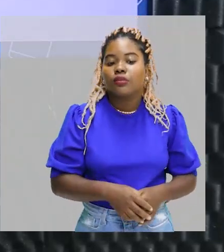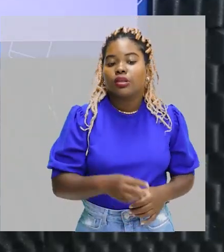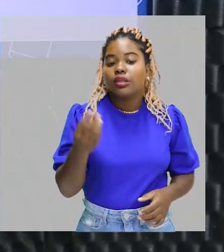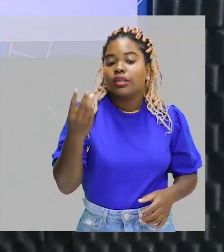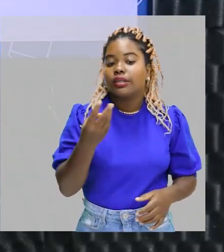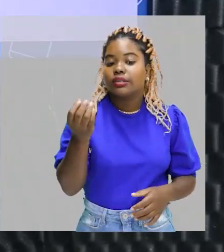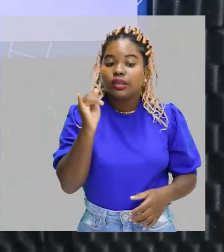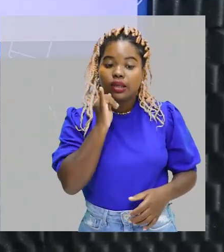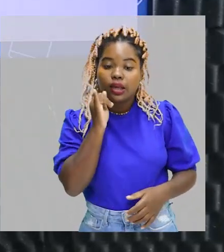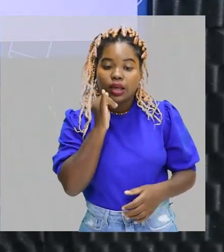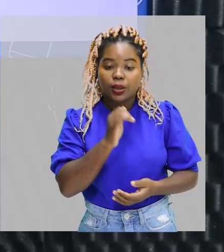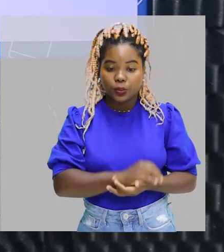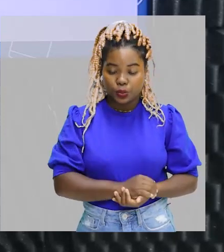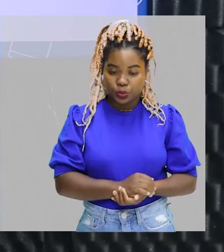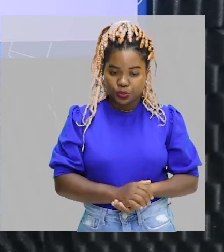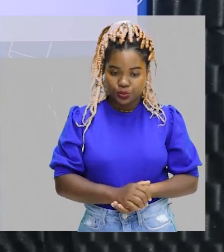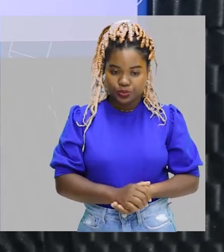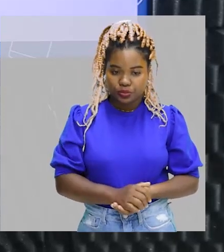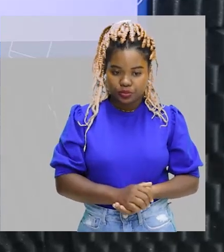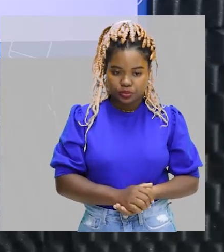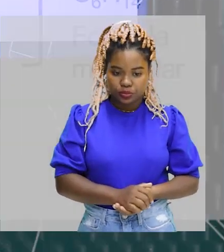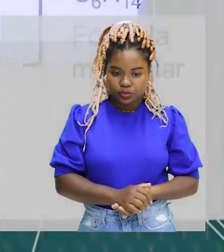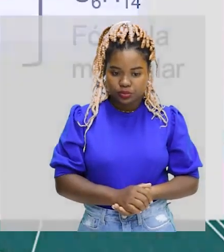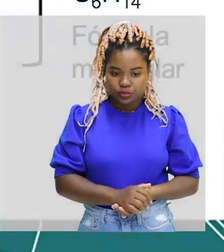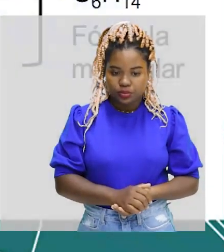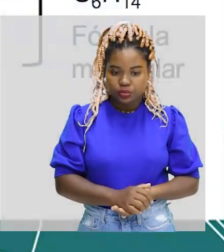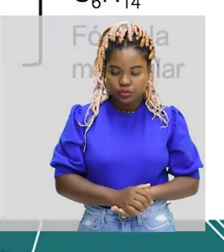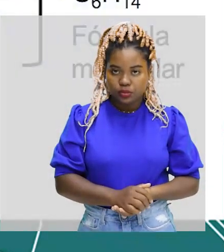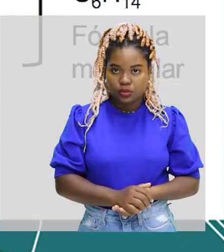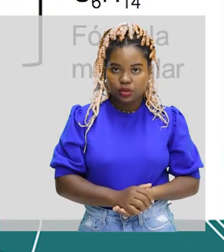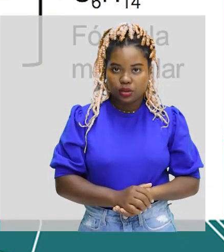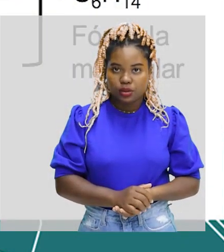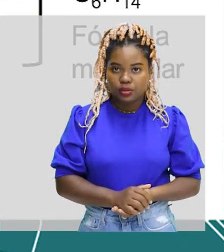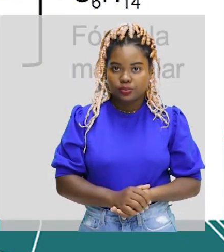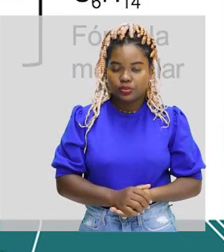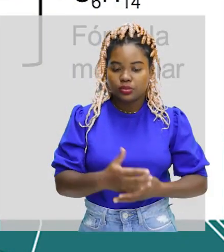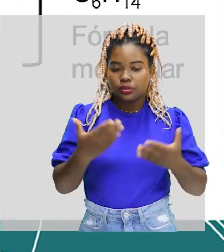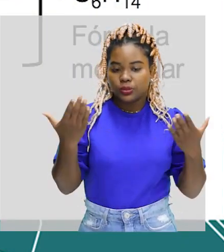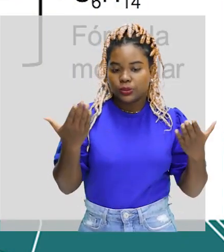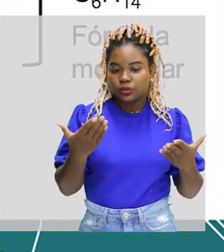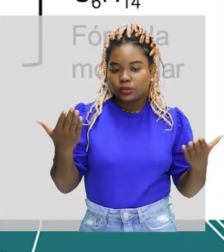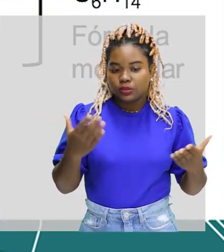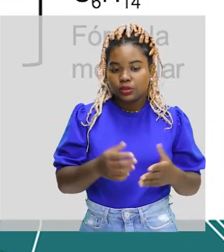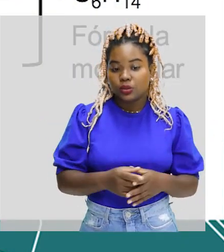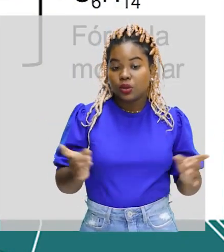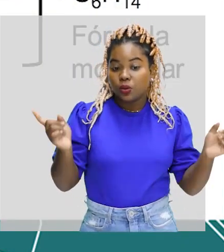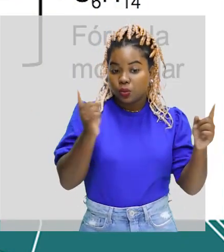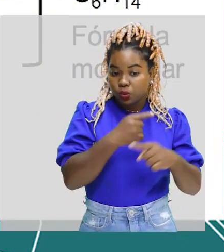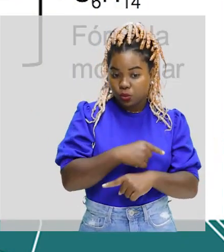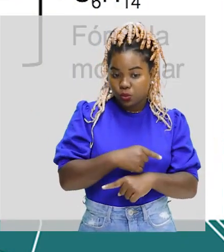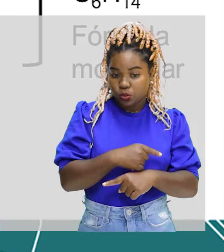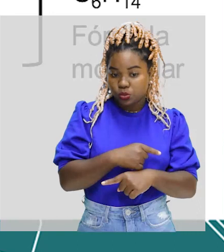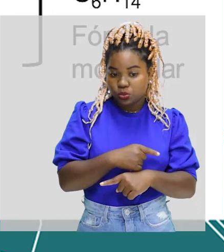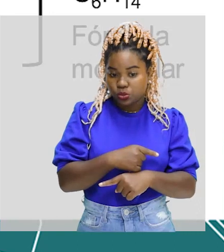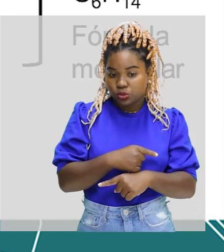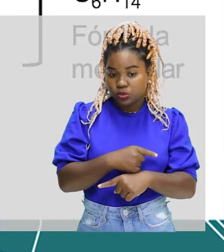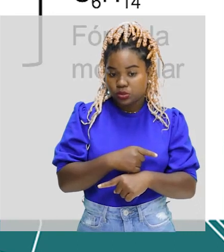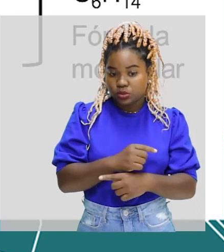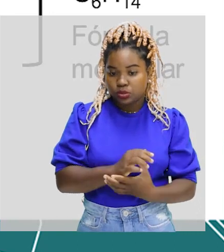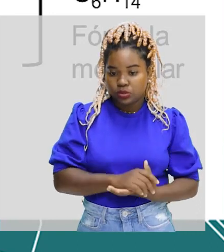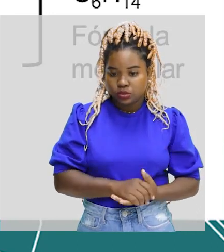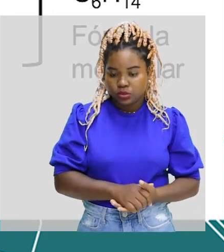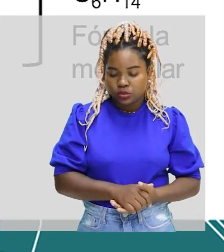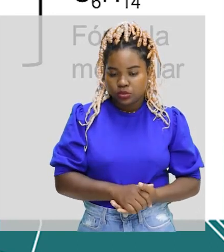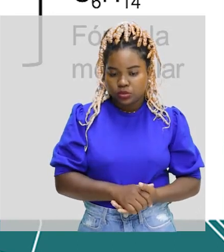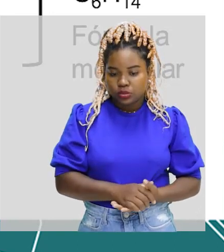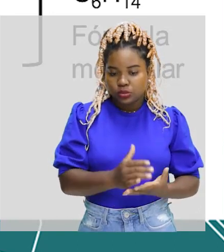É mais um exemplo, certo? Agora, eu vou fazer o contrário. Eu vou começar